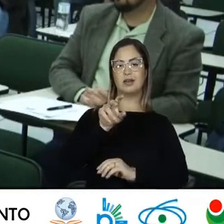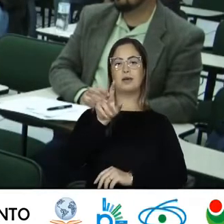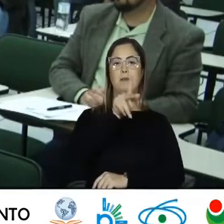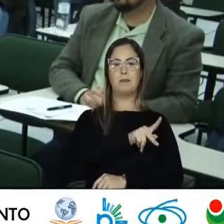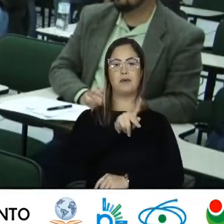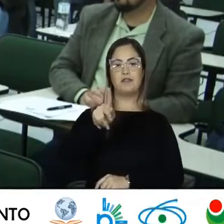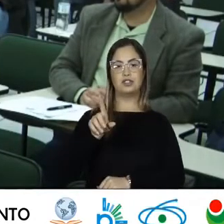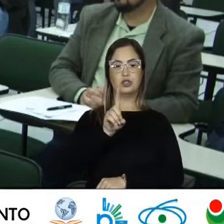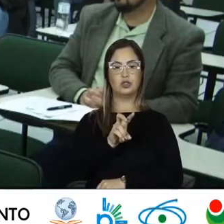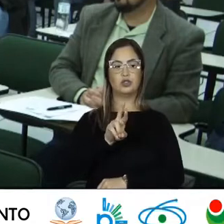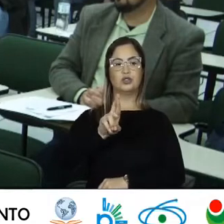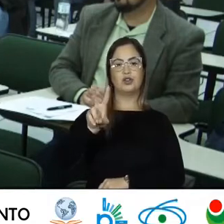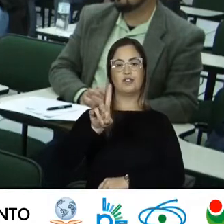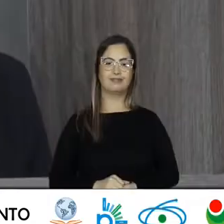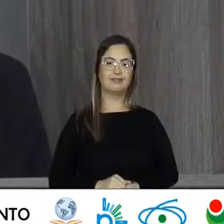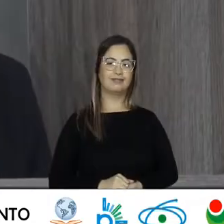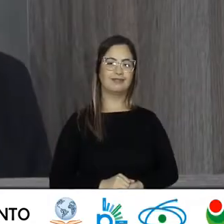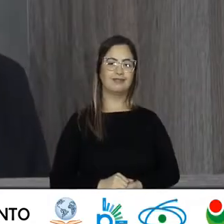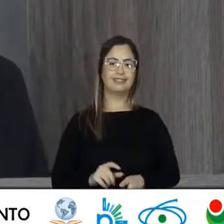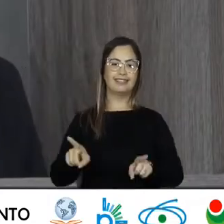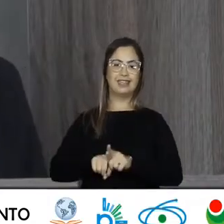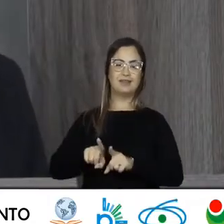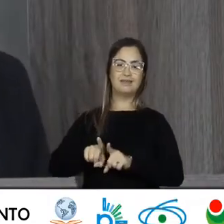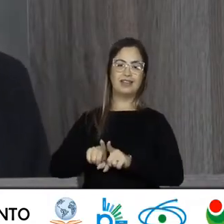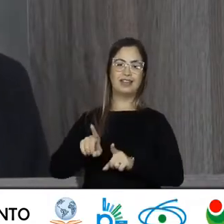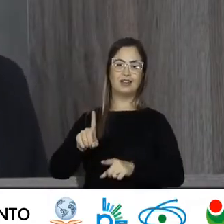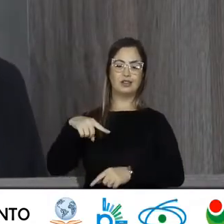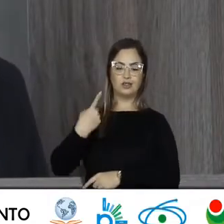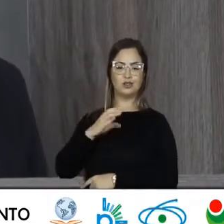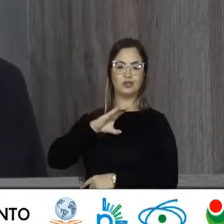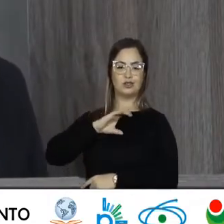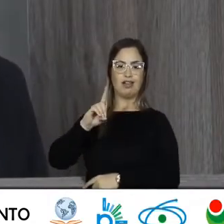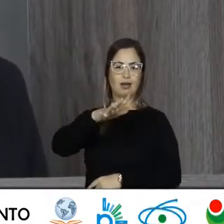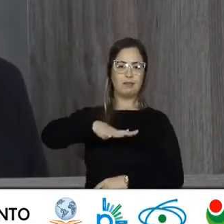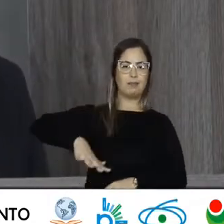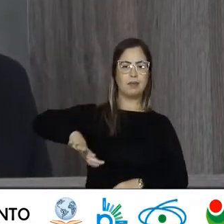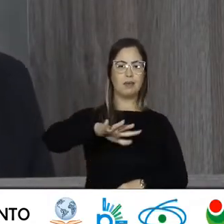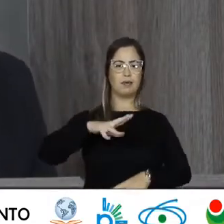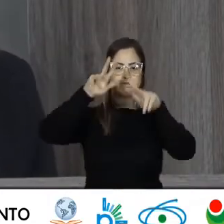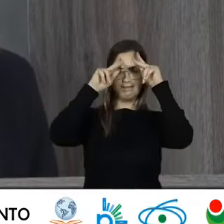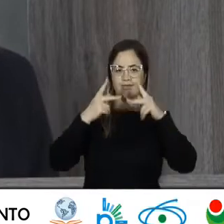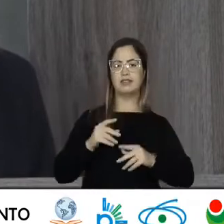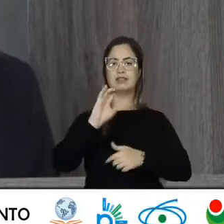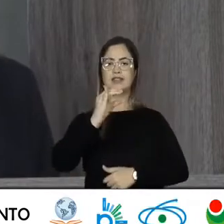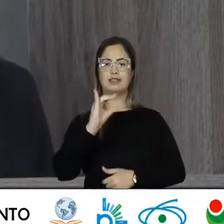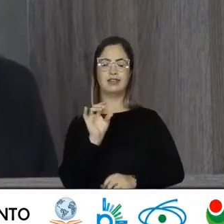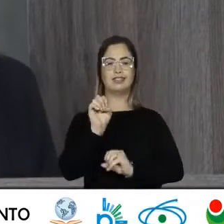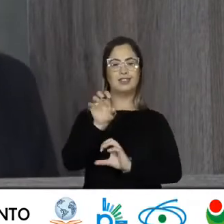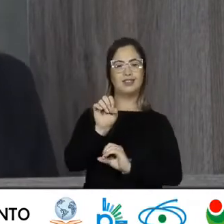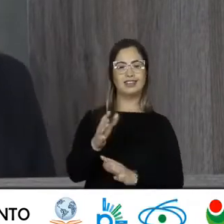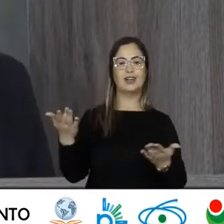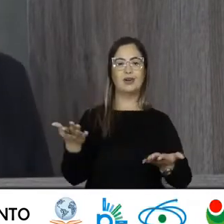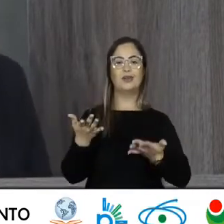Professor Professor Doutor Vidal Cirortigara E o nosso coordenador Da área De humanidade Ciências E educação Neste